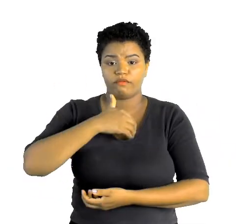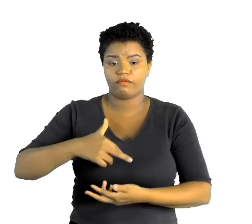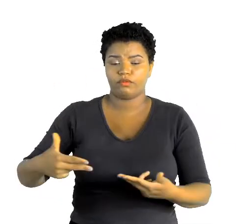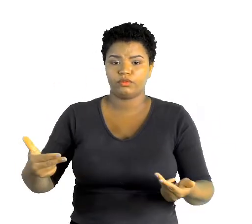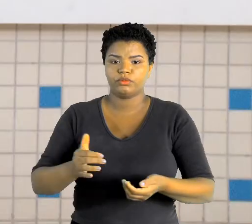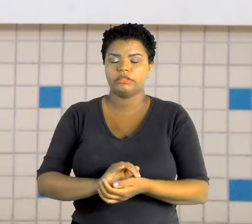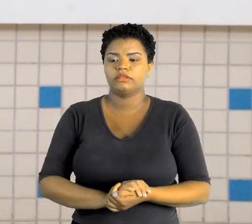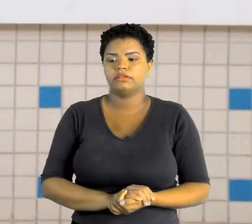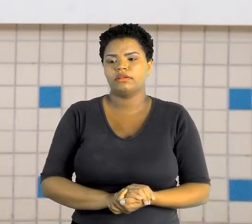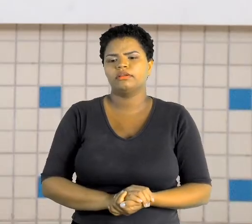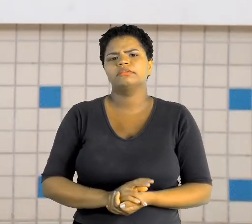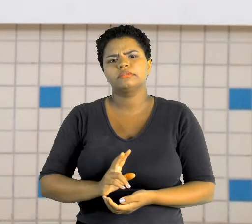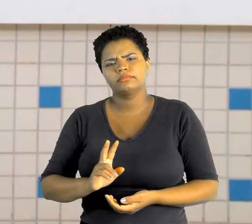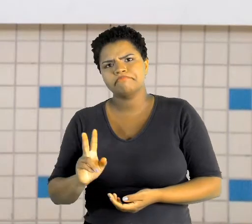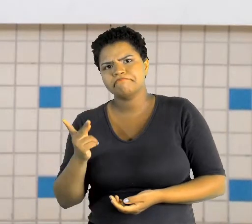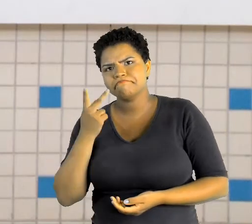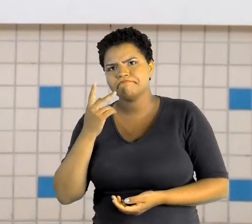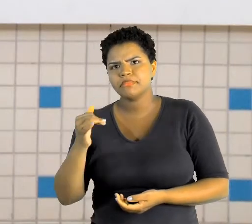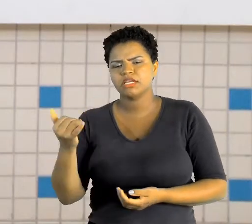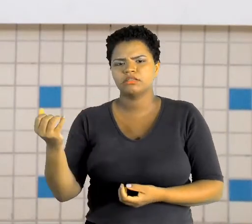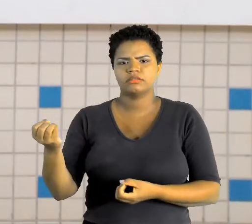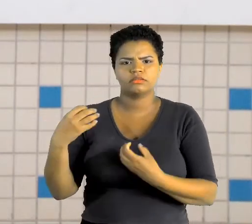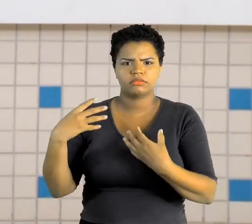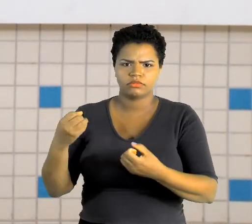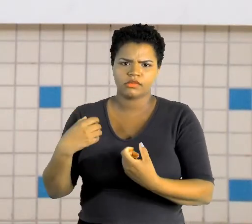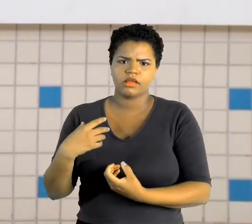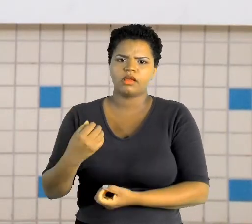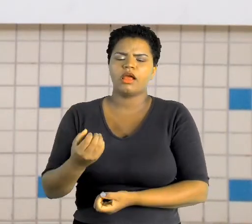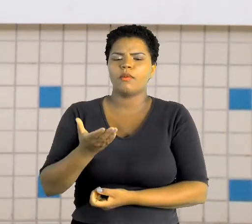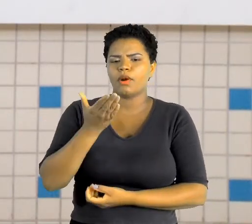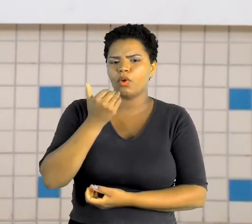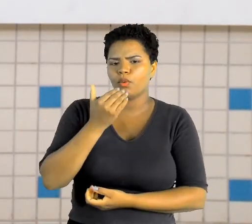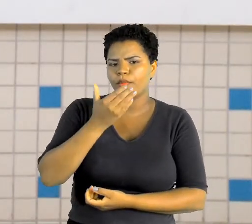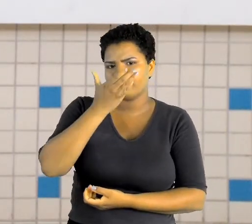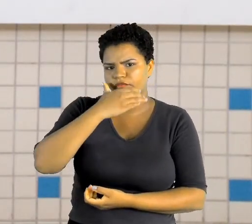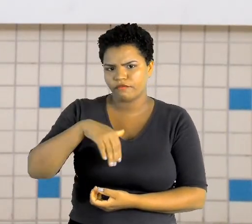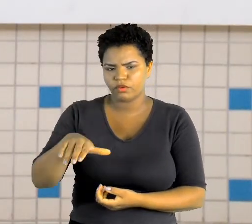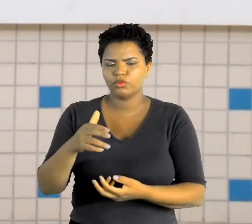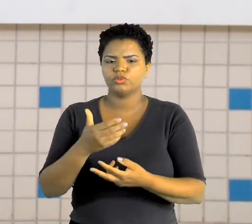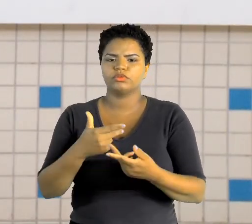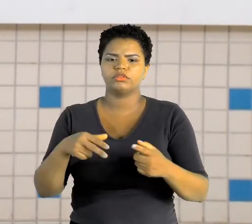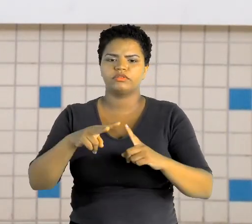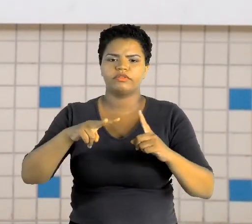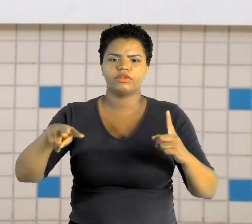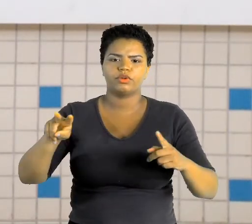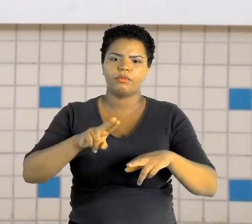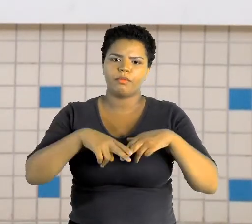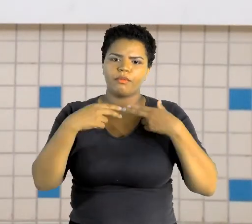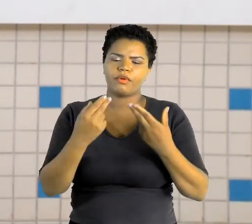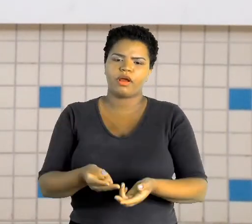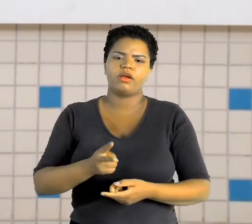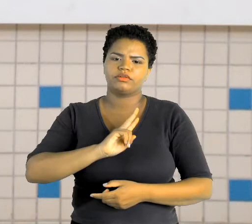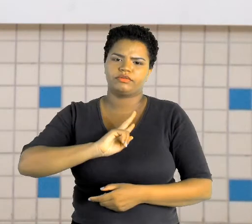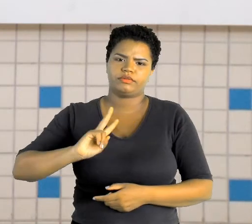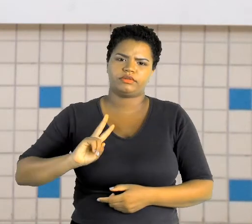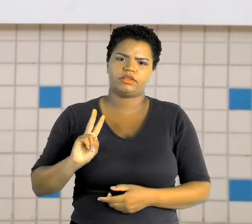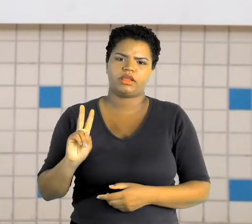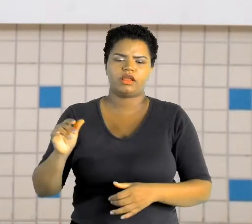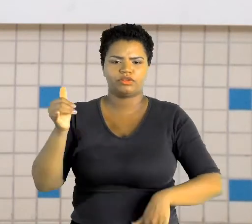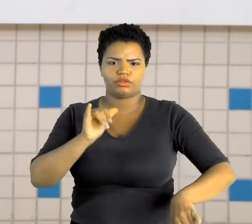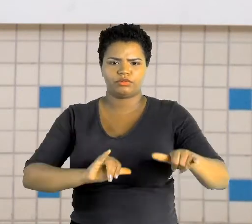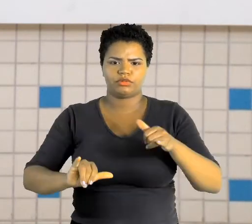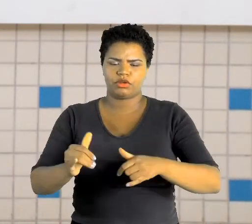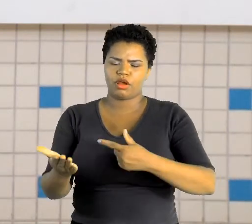sempre falavam para a gente comer muita fruta, muita verdura por causa das vitaminas, que são aquelas substâncias que ajudam no bom